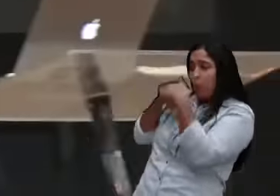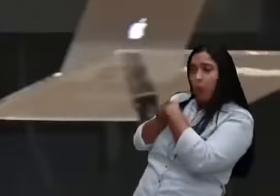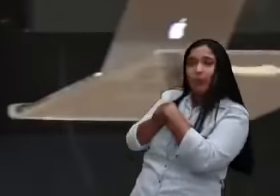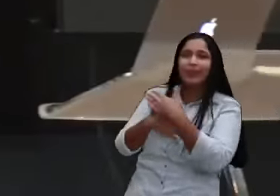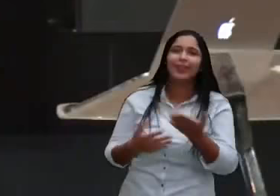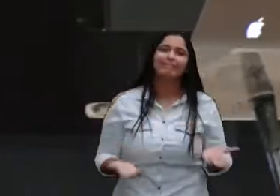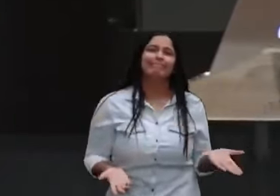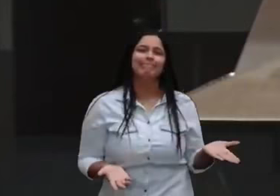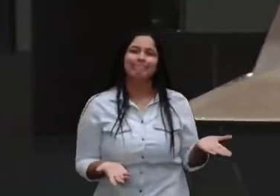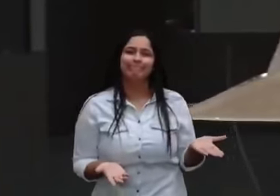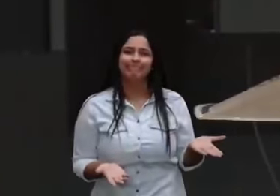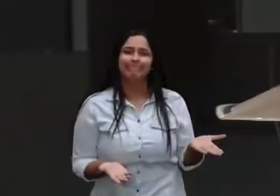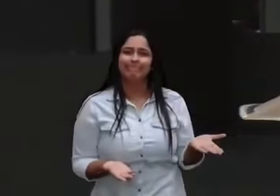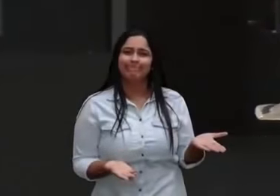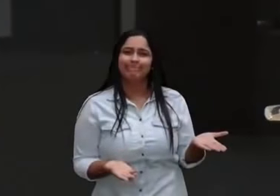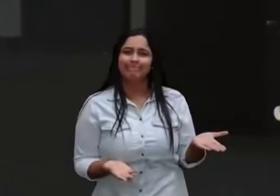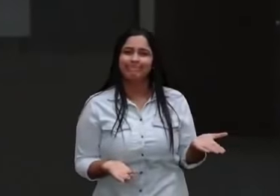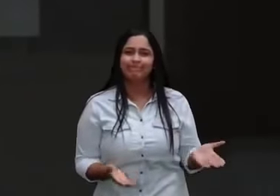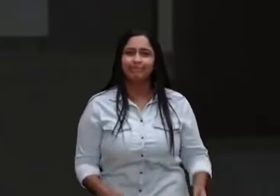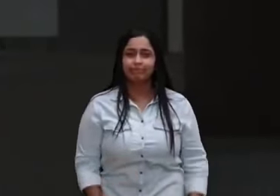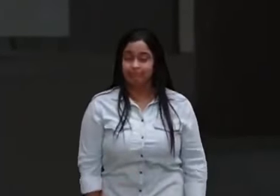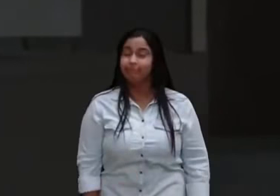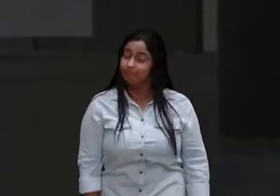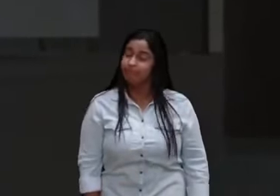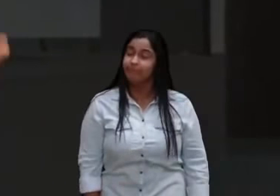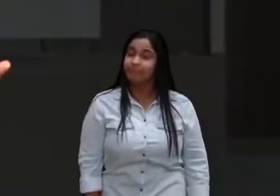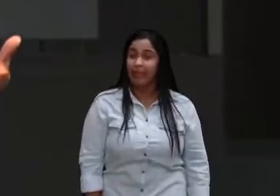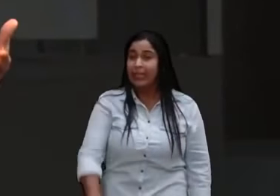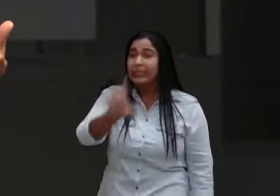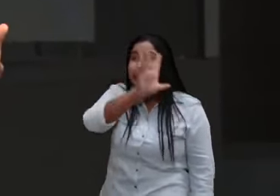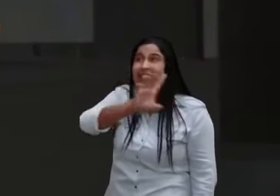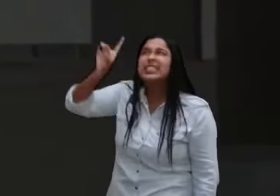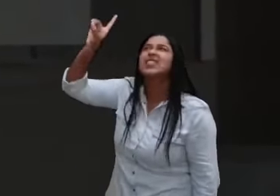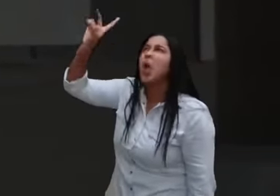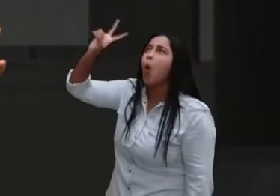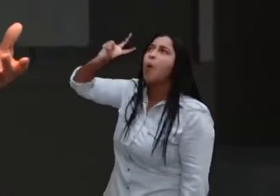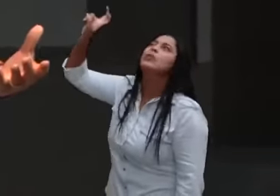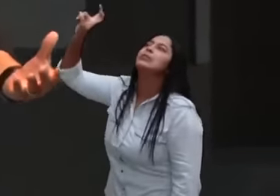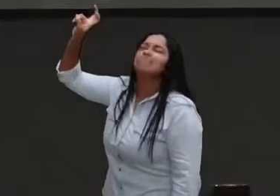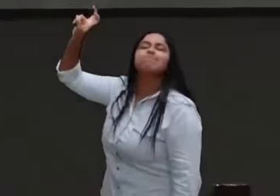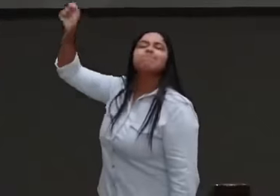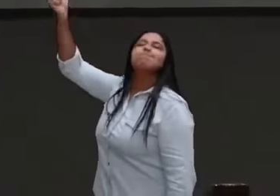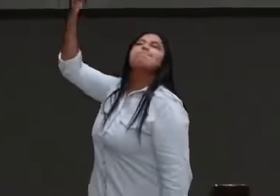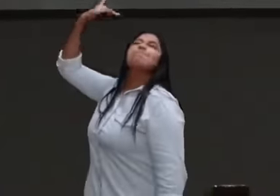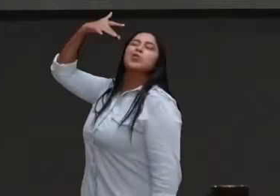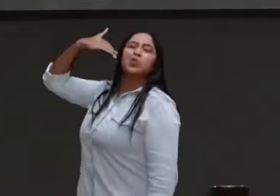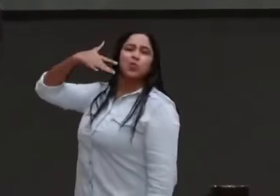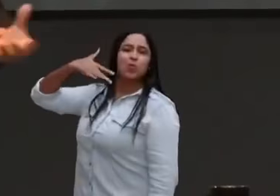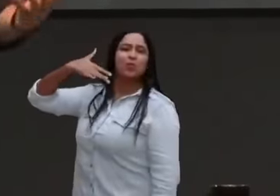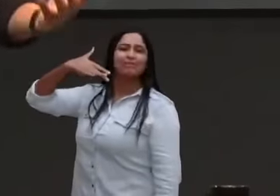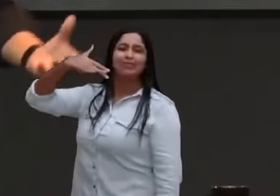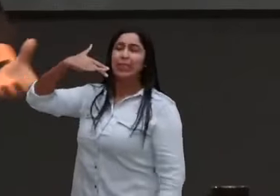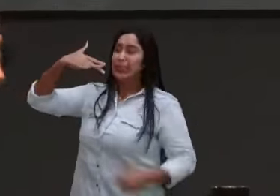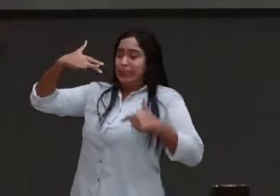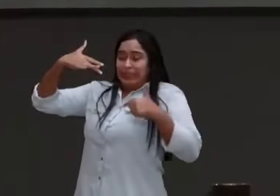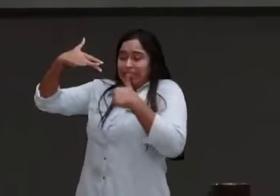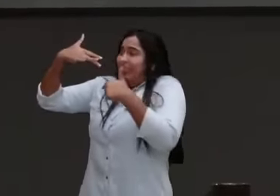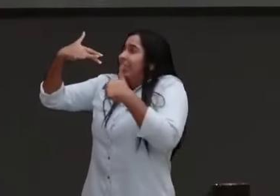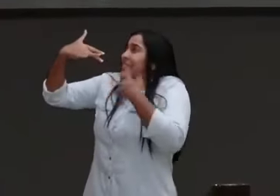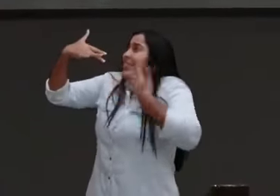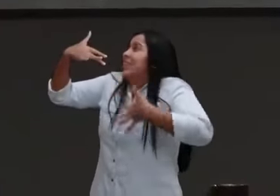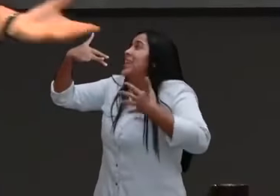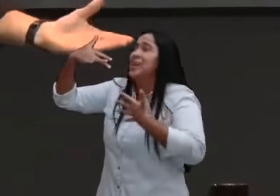não falhou, estava lá, e me abençoou, diante disso, que darei eu ao Senhor,